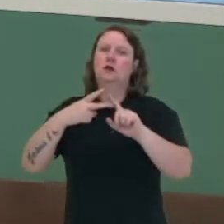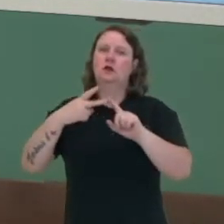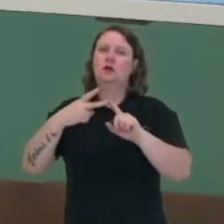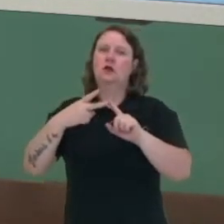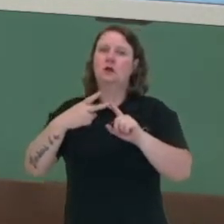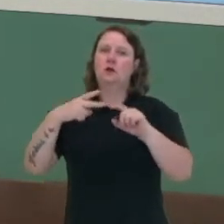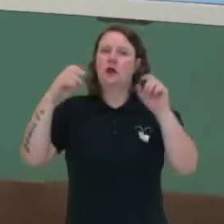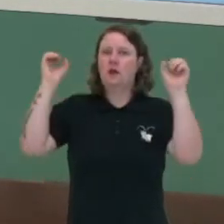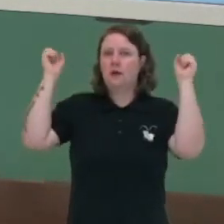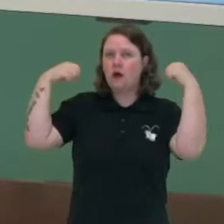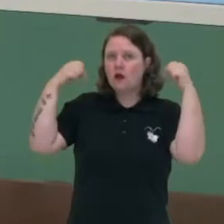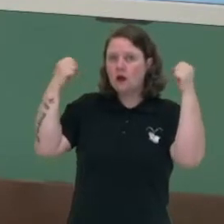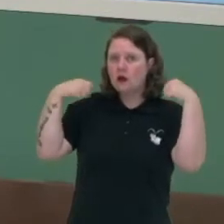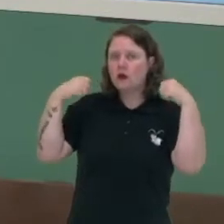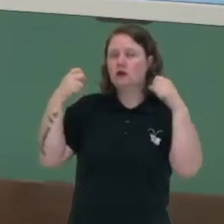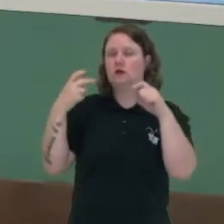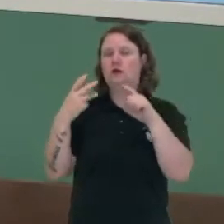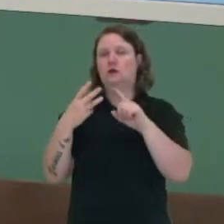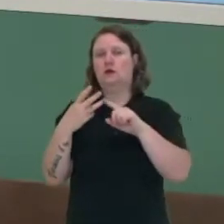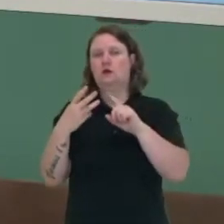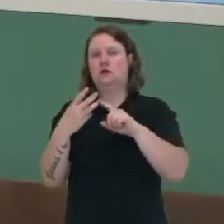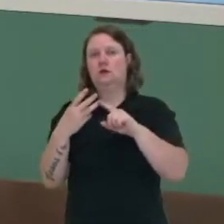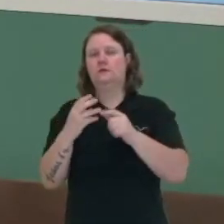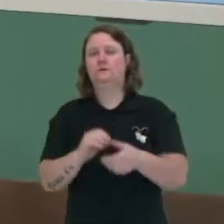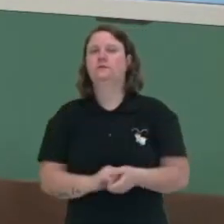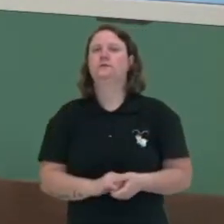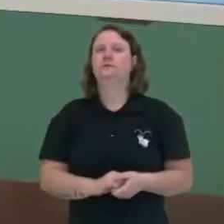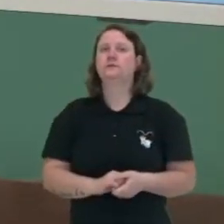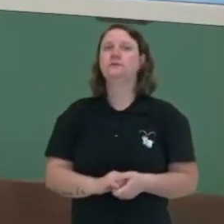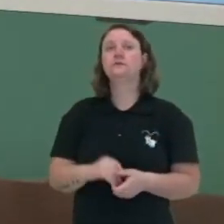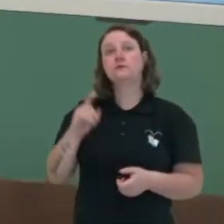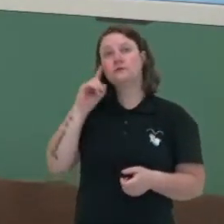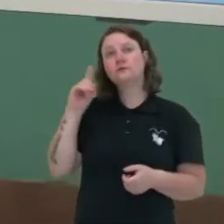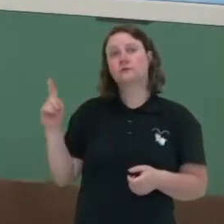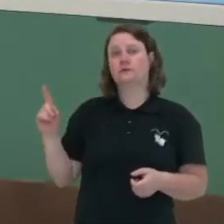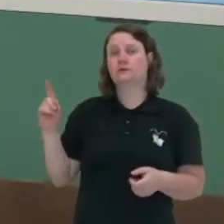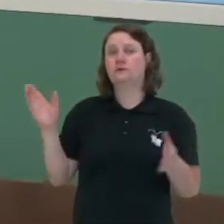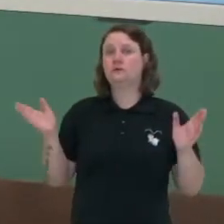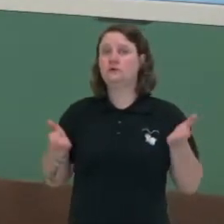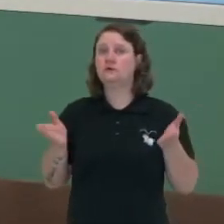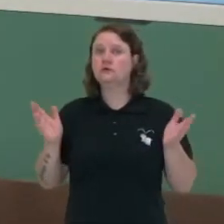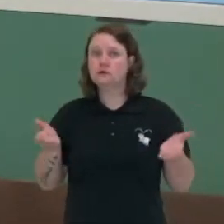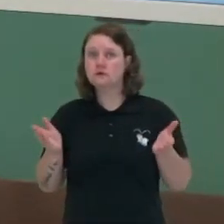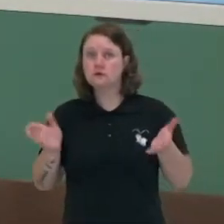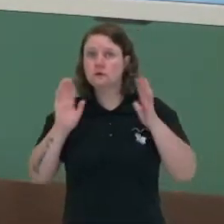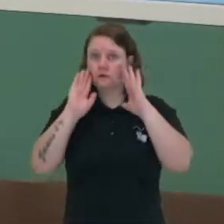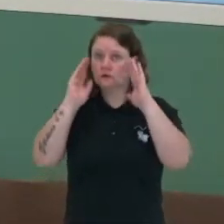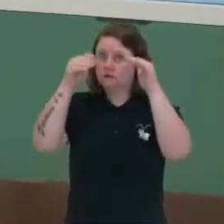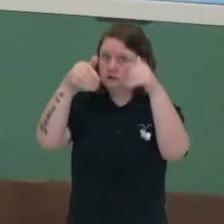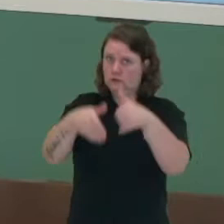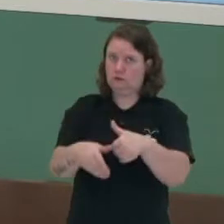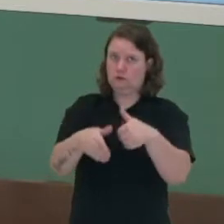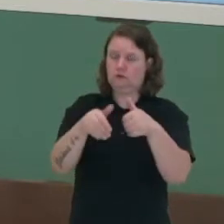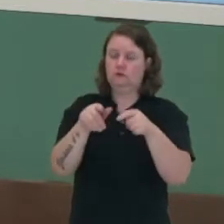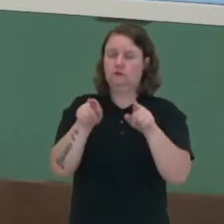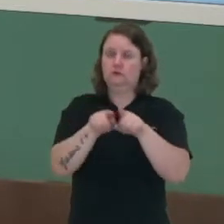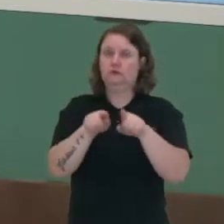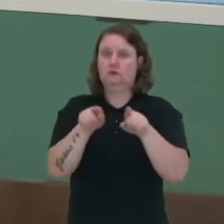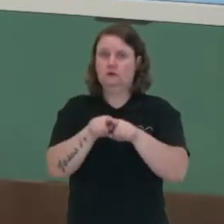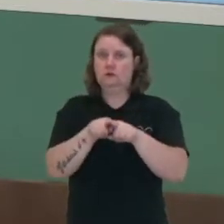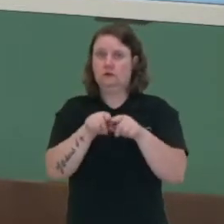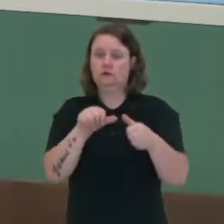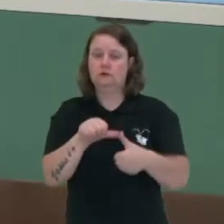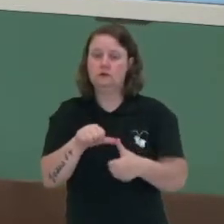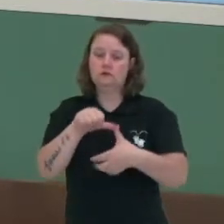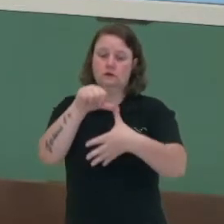fazendo o conjunto de América Latina. Mas aqui estamos observando com mais especificidade a implementação na